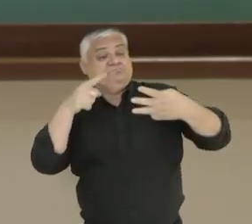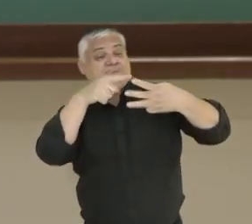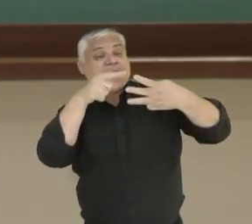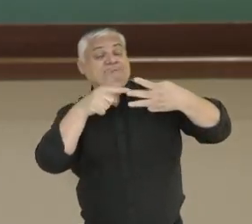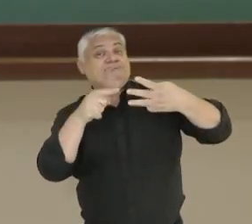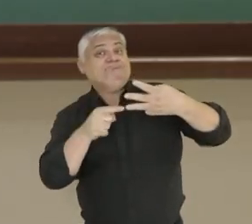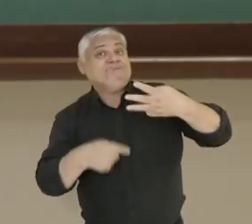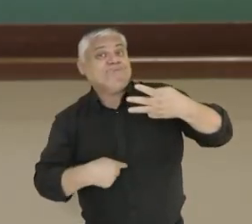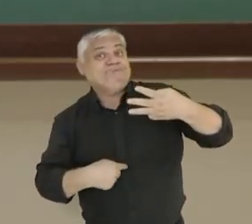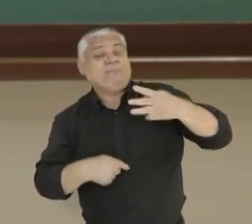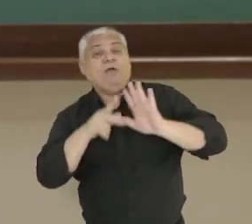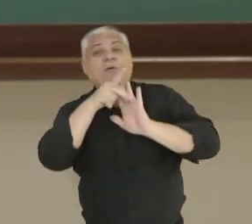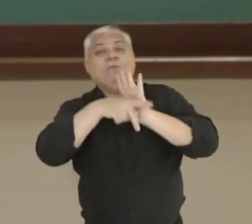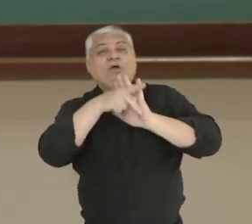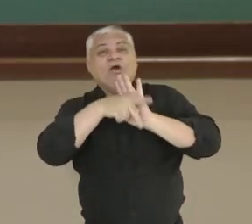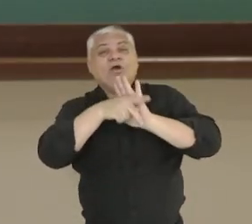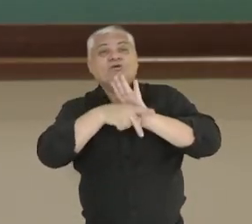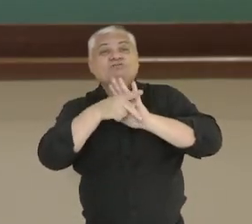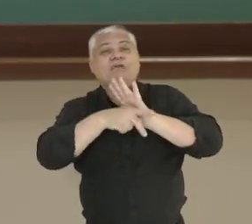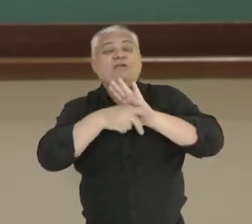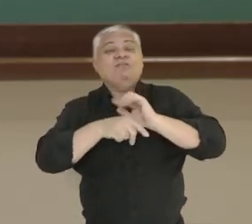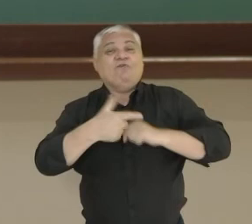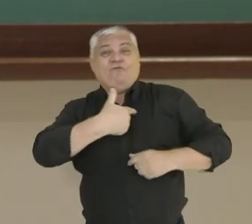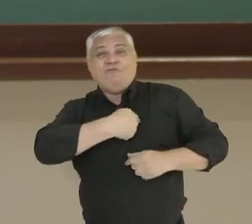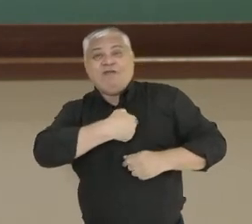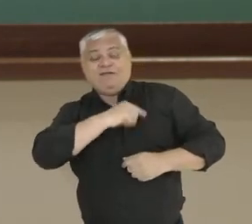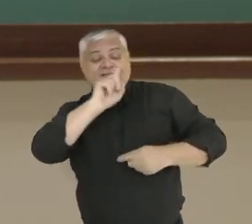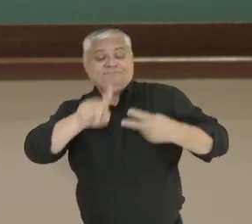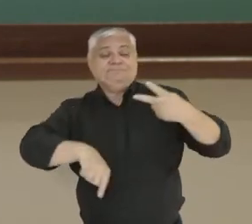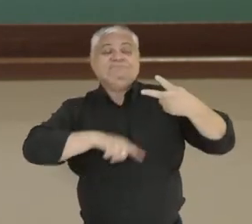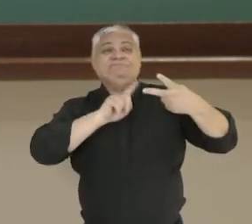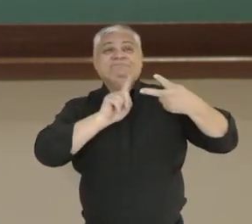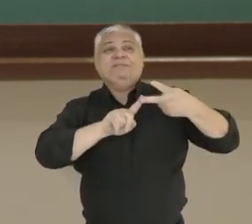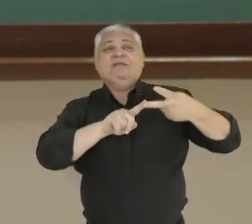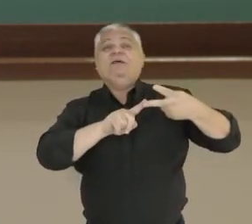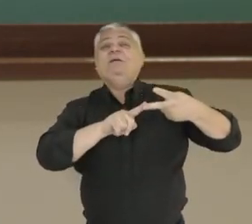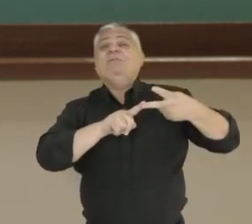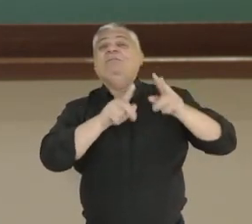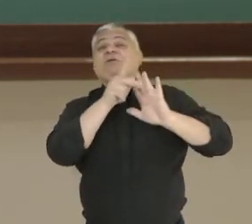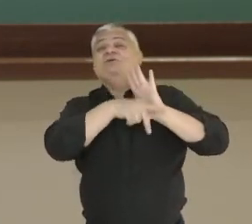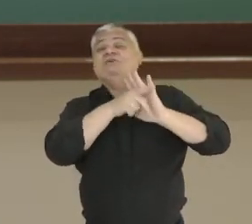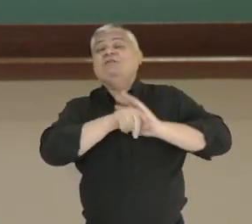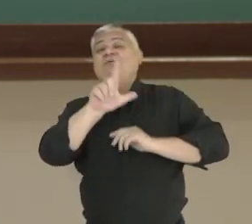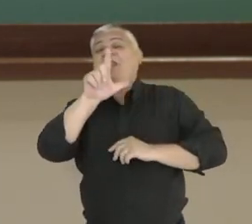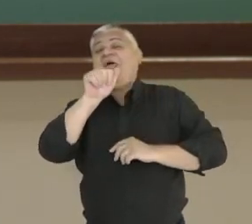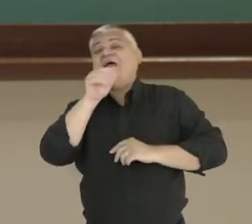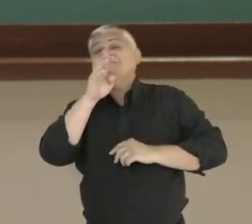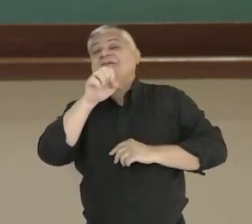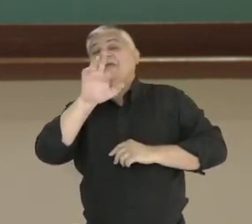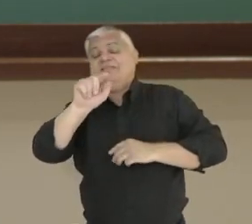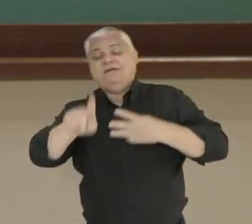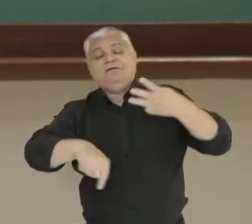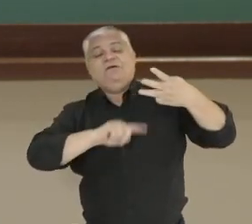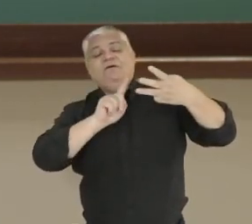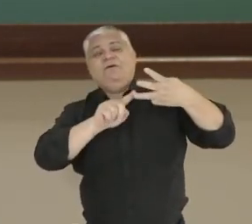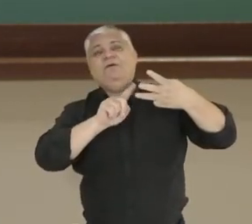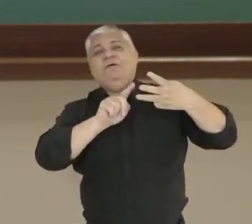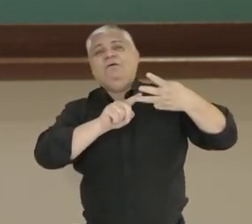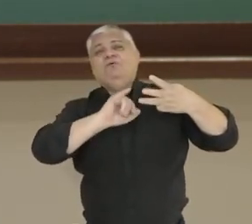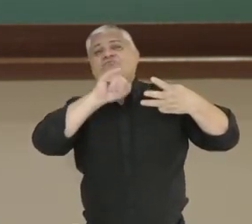Projeto nacionalista, defendido por Vargas? Projeto liberal, defendido por Lacerda? Ou o projeto